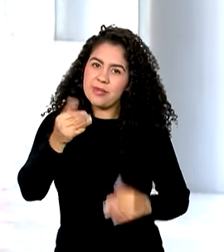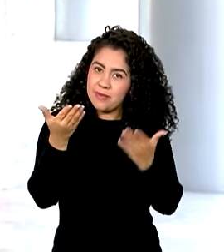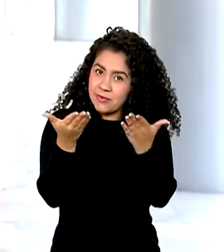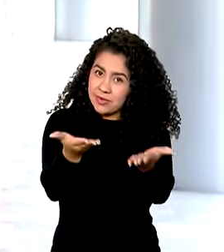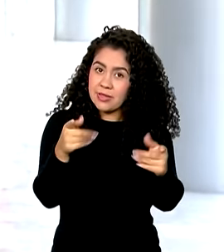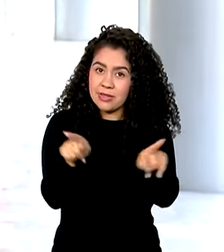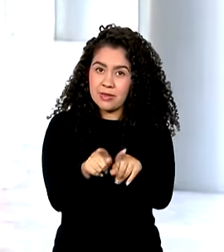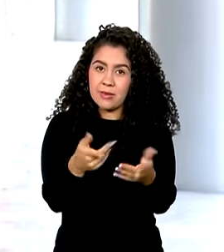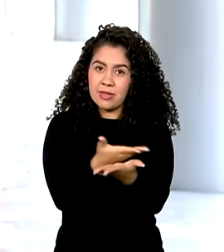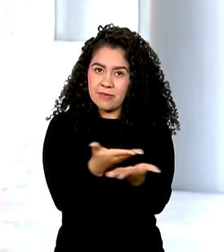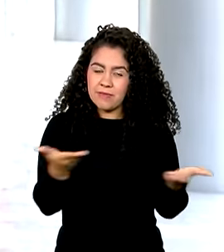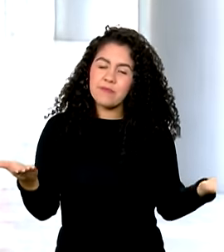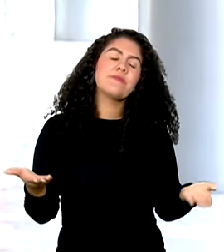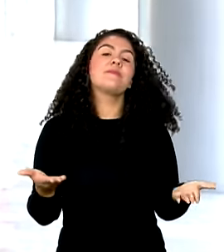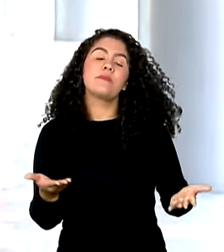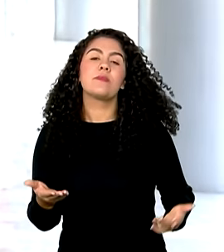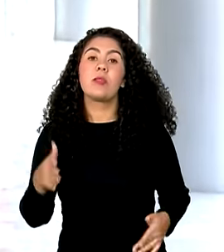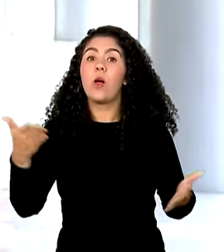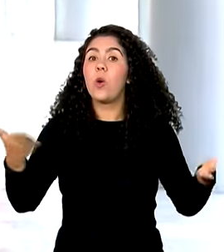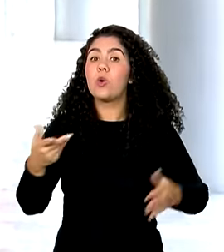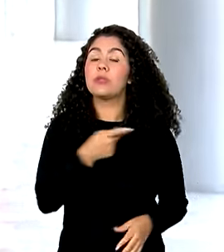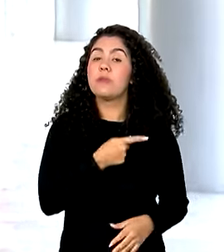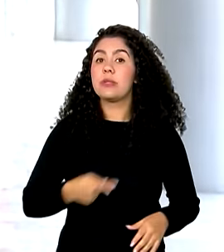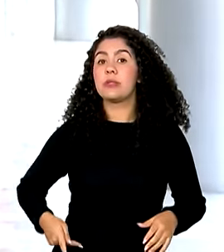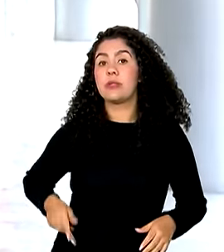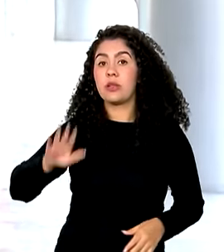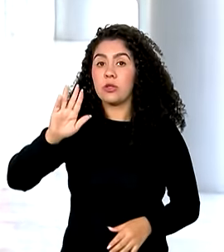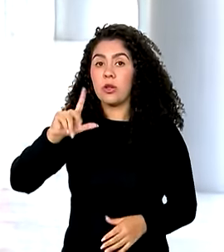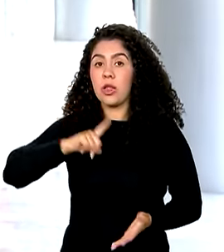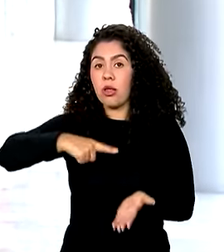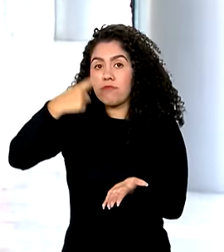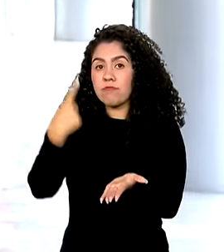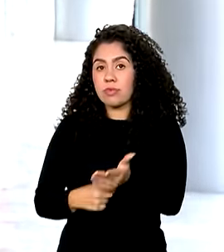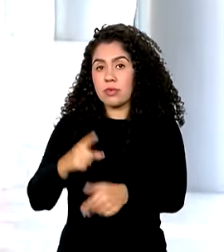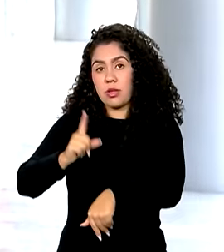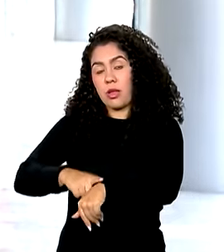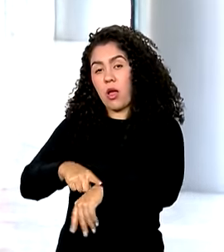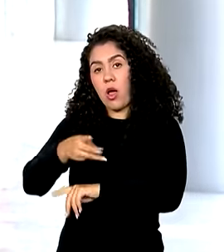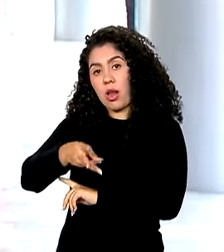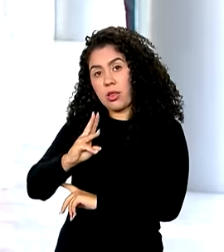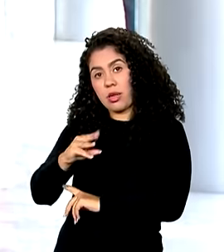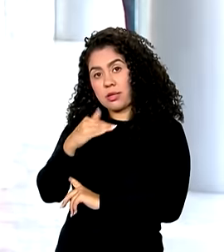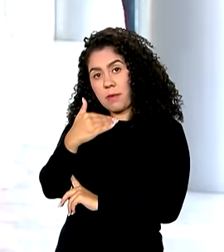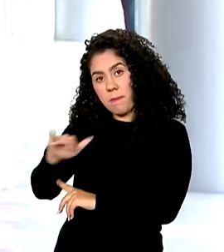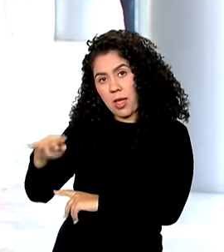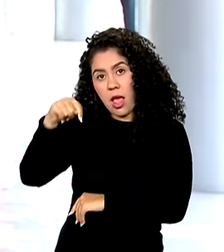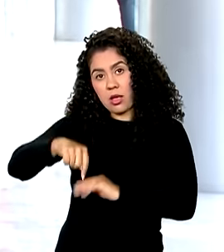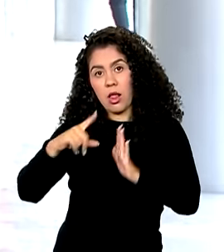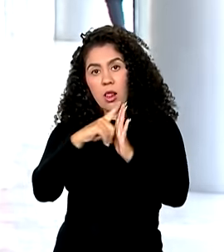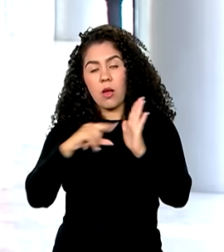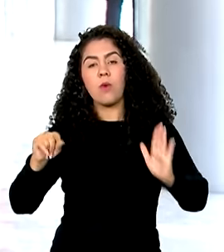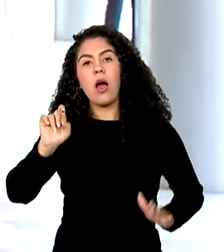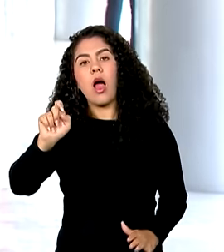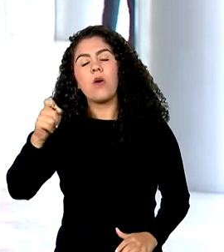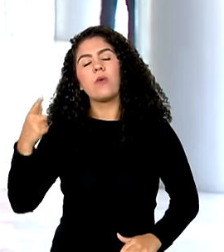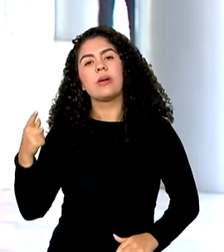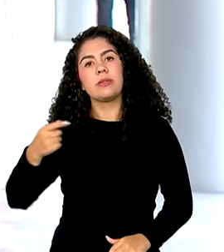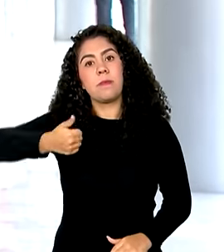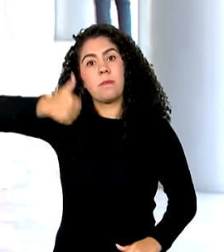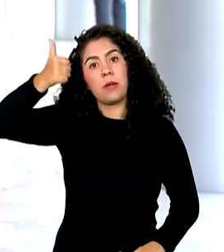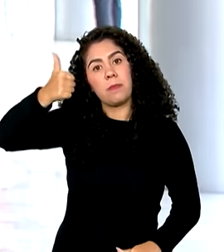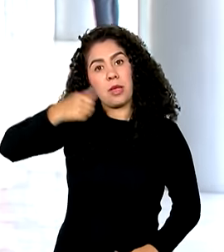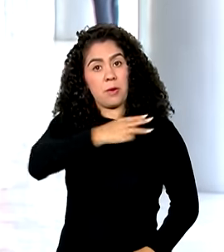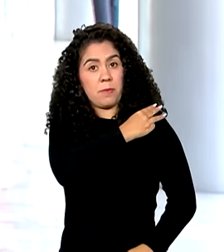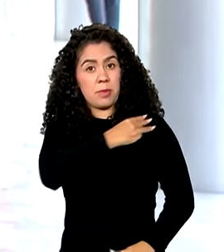a todos. Olha, o presidente Lula recebe hoje, às três e meia da tarde, aqui no Palácio do Planalto, o ex-primeiro-ministro britânico